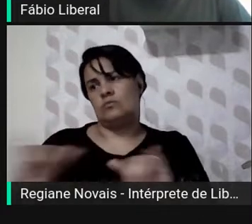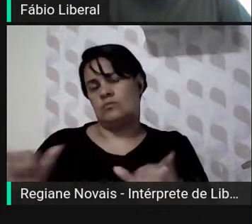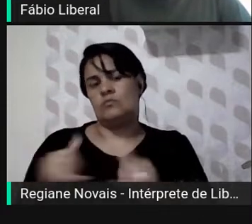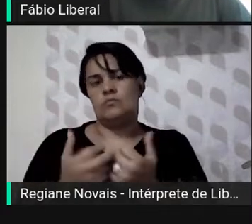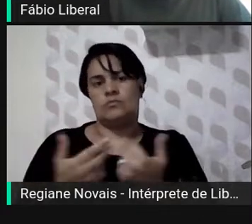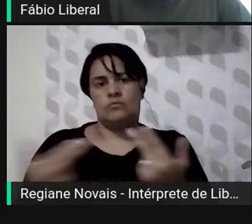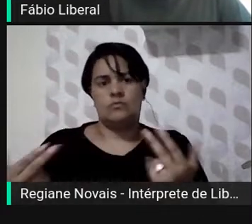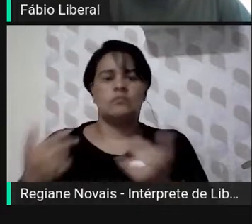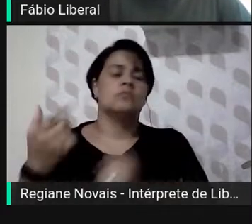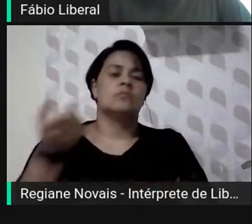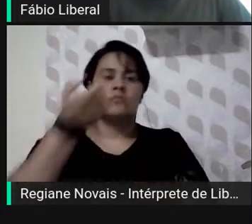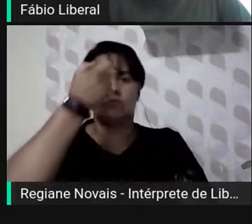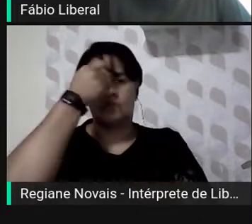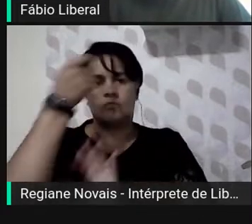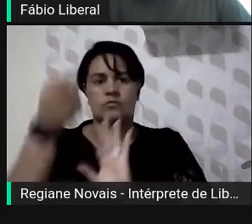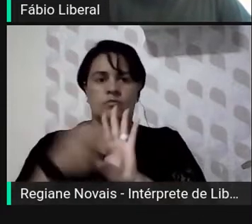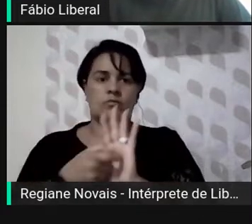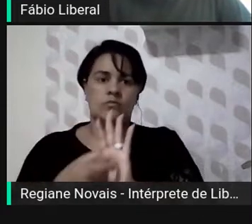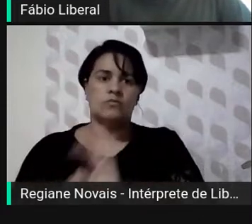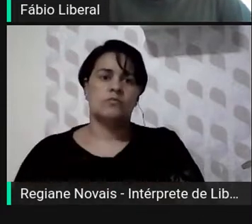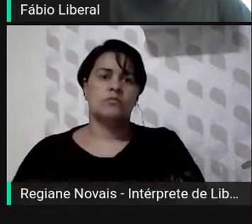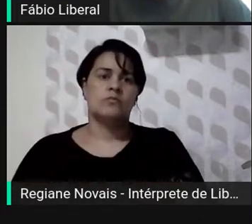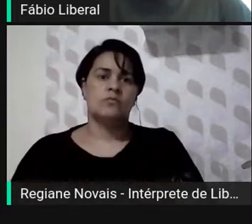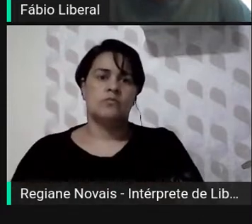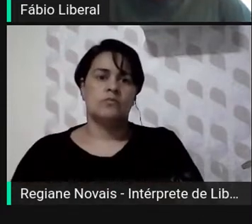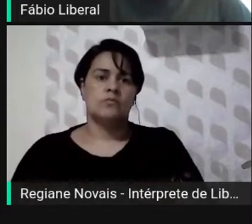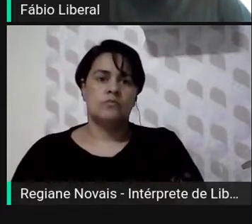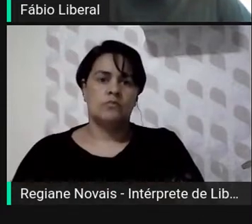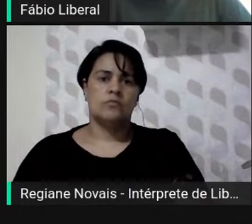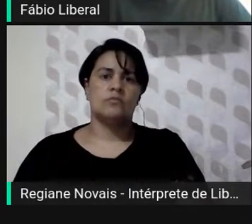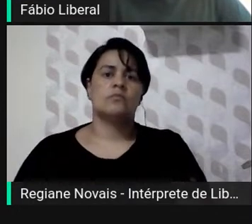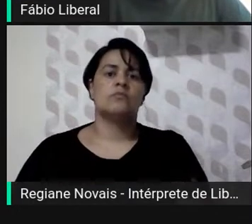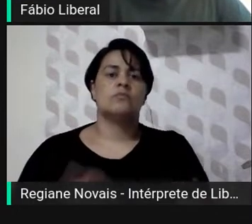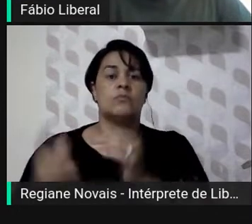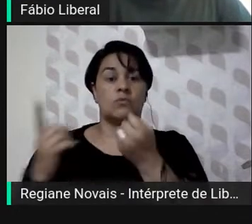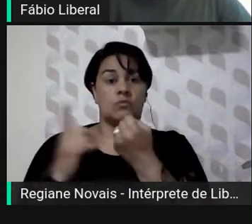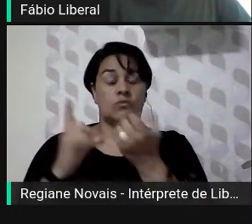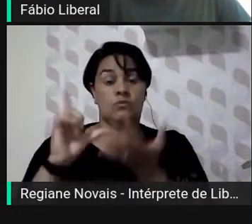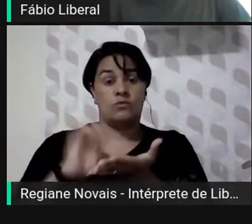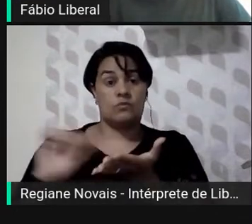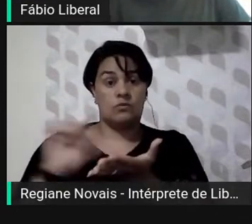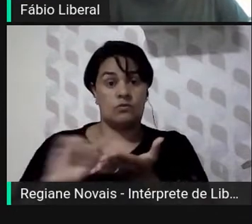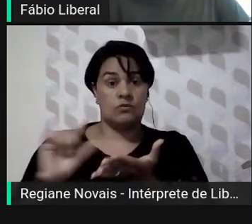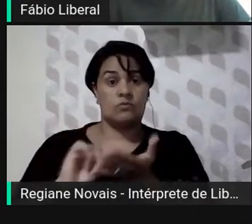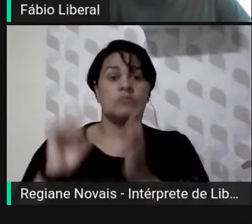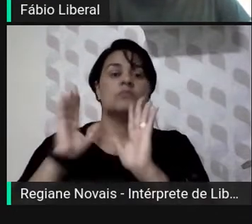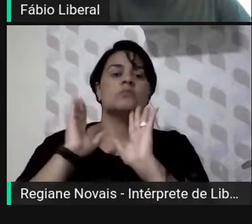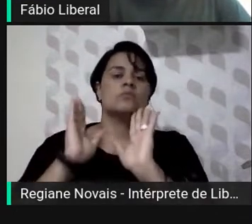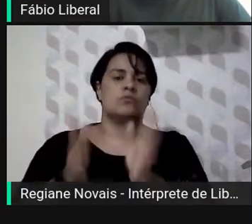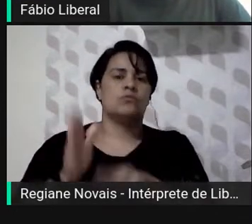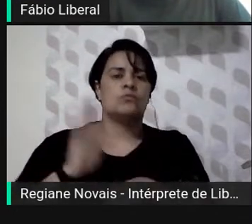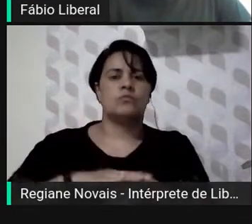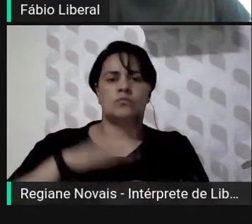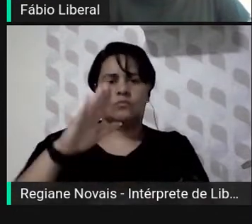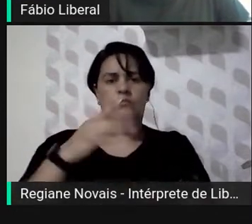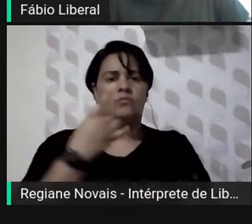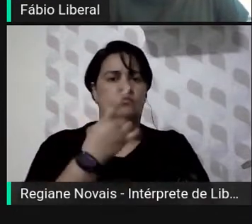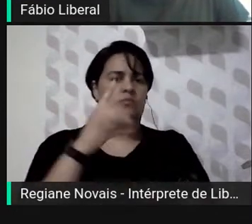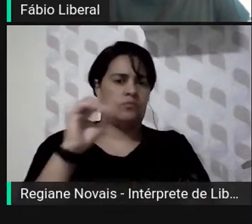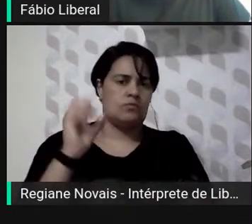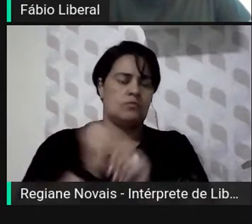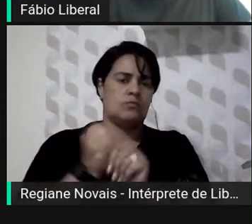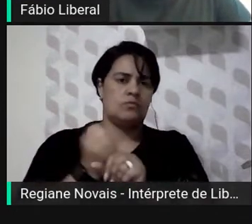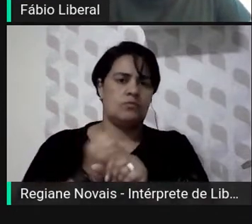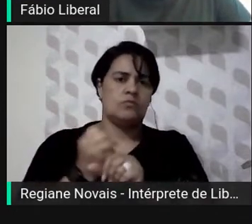inteligência artificial, etc. O artigo já tem mais de 10 anos, então ele é antigo, especialmente porque se trata de tecnologia. Mas a